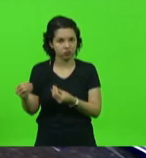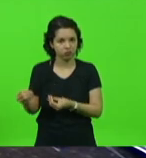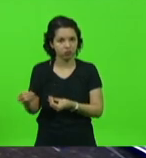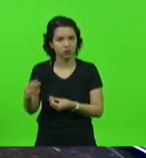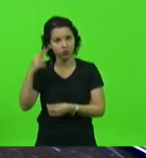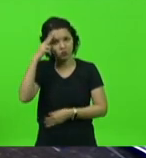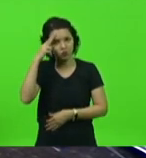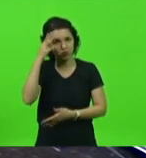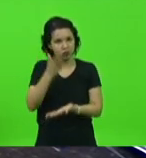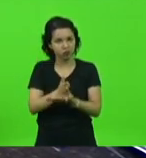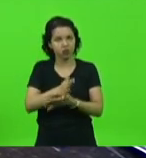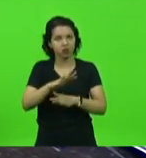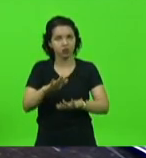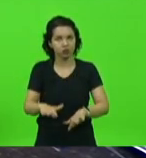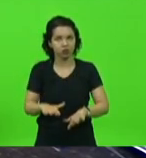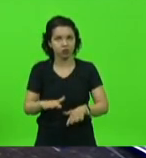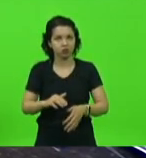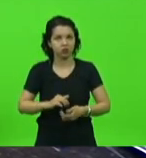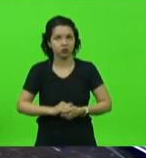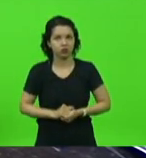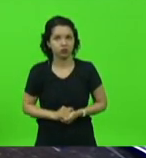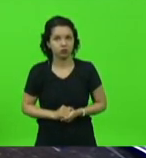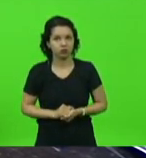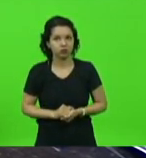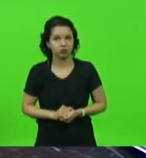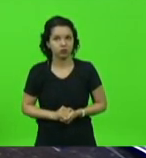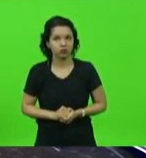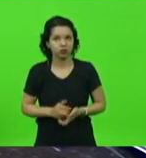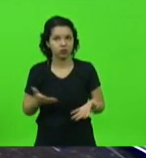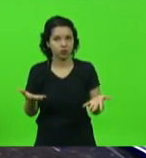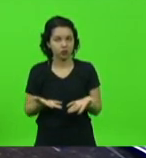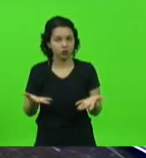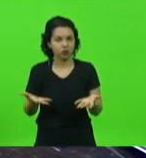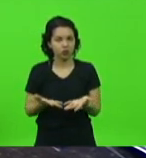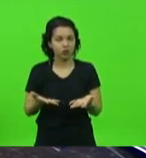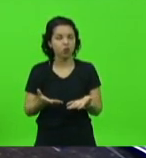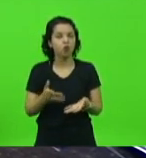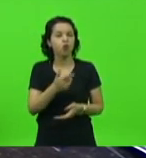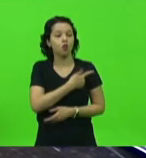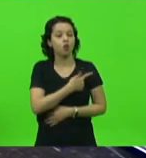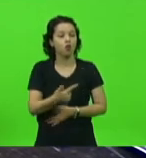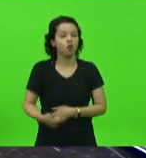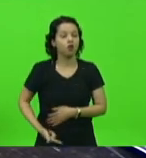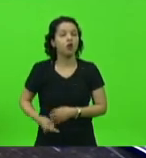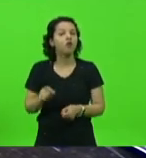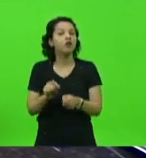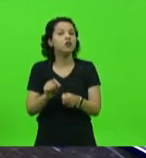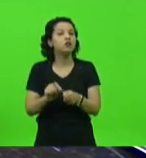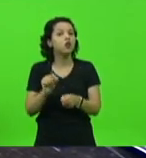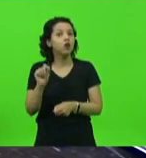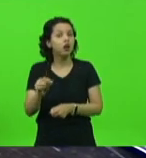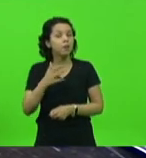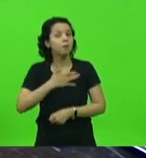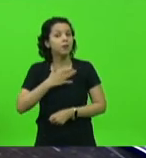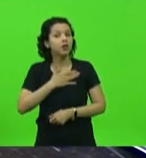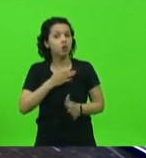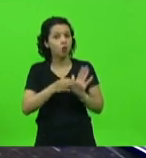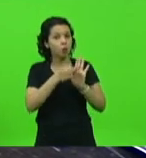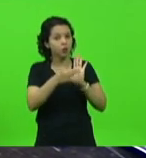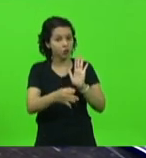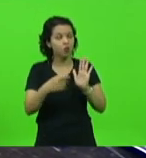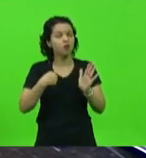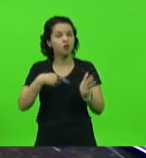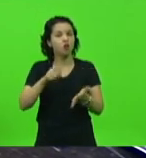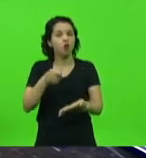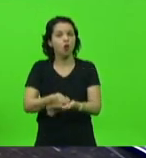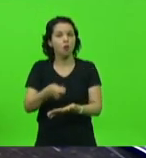sonho, acabou com o sonho. Agora, o que o governo deve fazer na minha opinião, e eu vou cobrar isso primeiramente